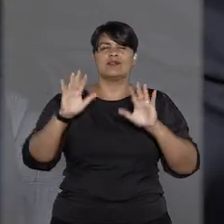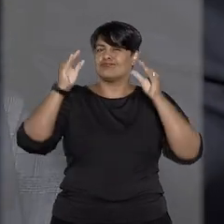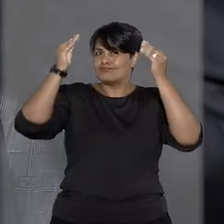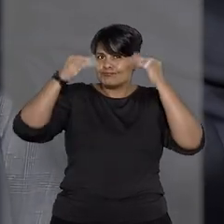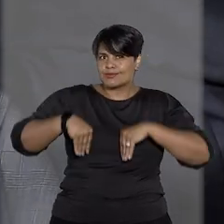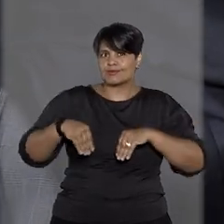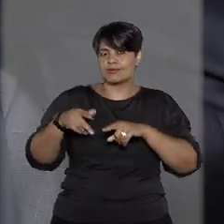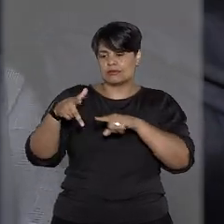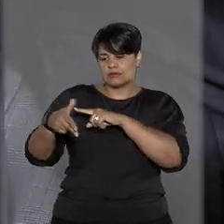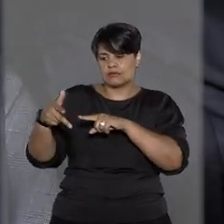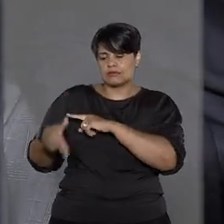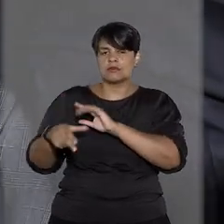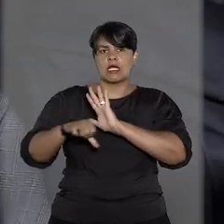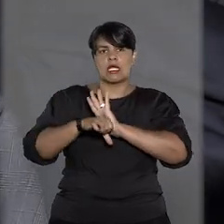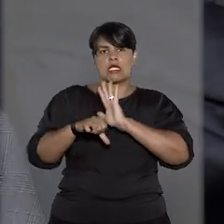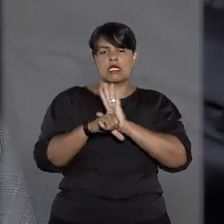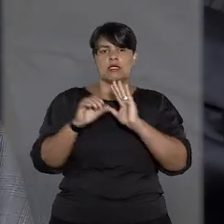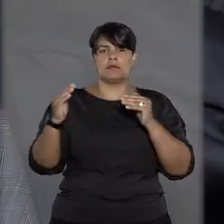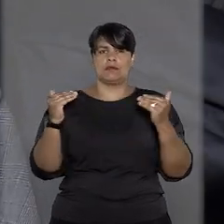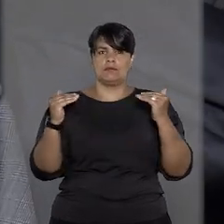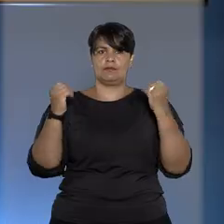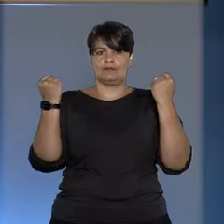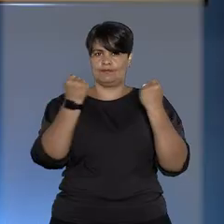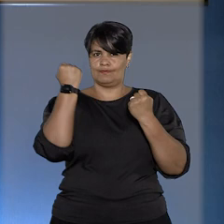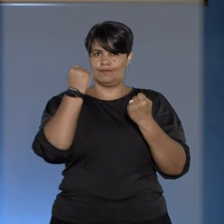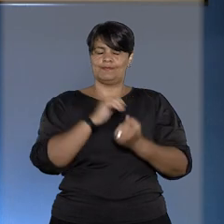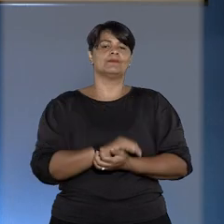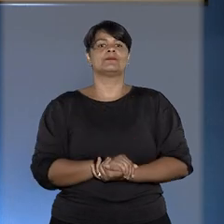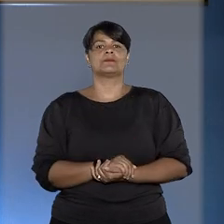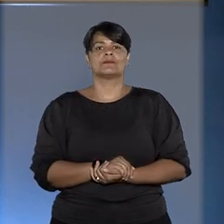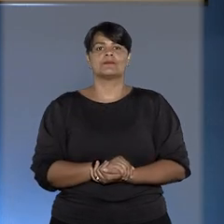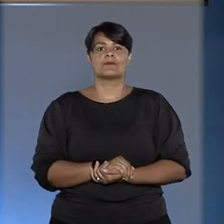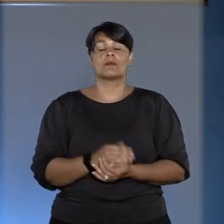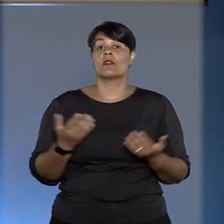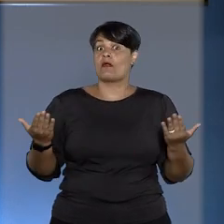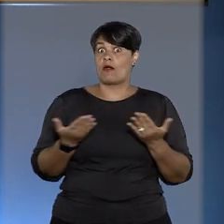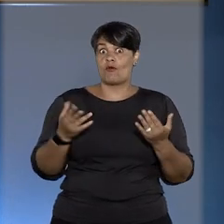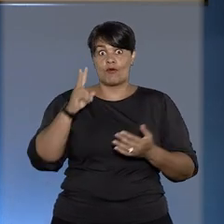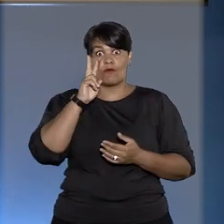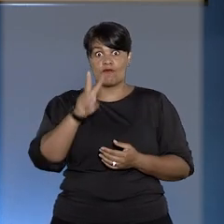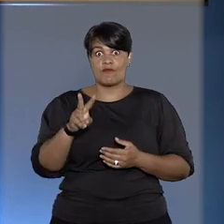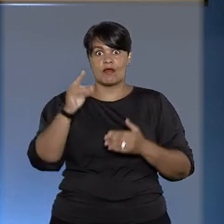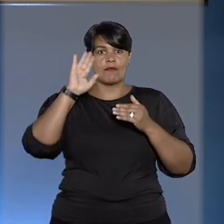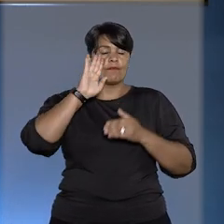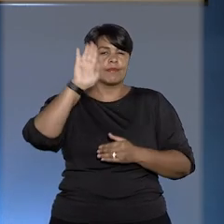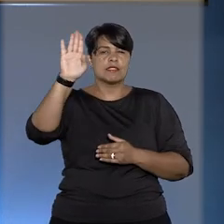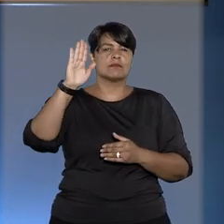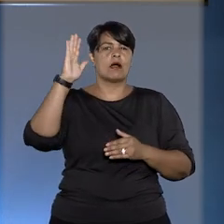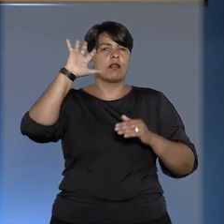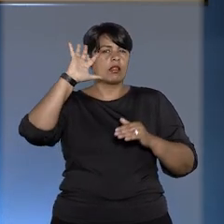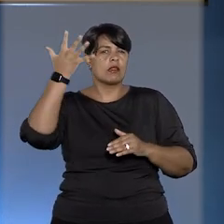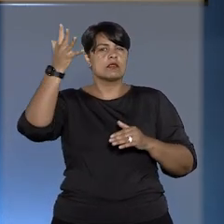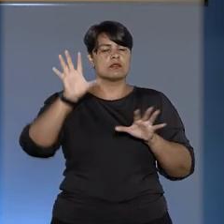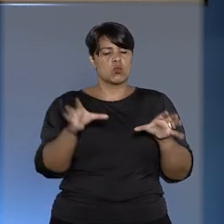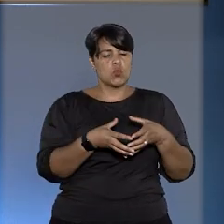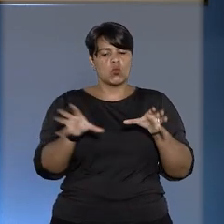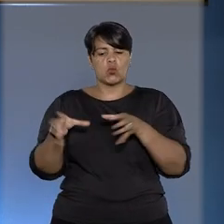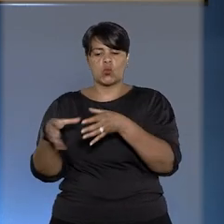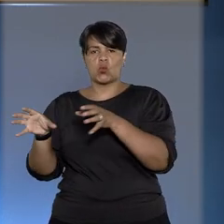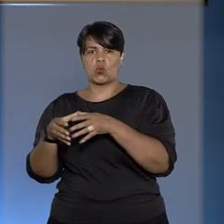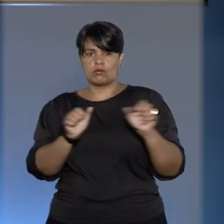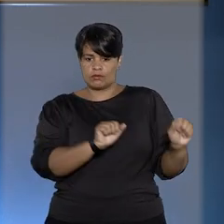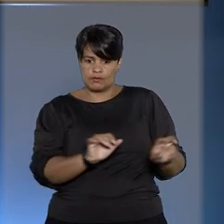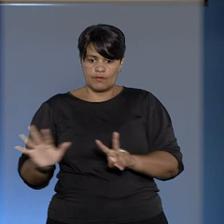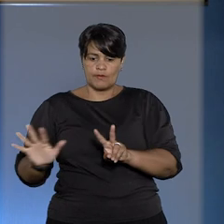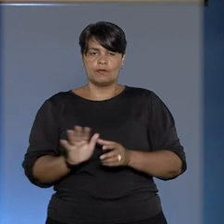a restrição aos crimes equiparados a hediondo. Agora você passa a acompanhar as principais decisões colegiadas